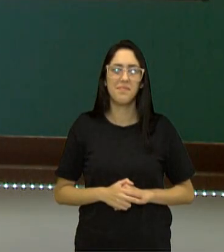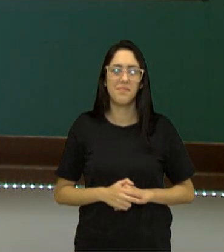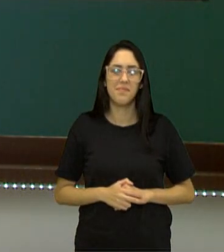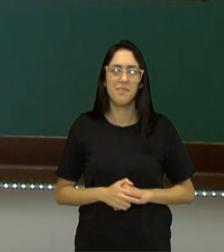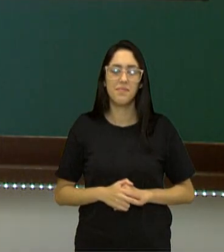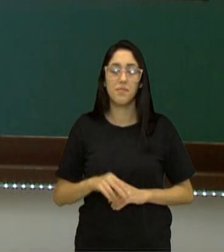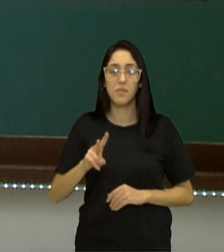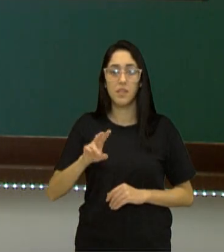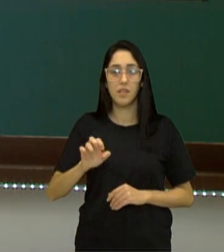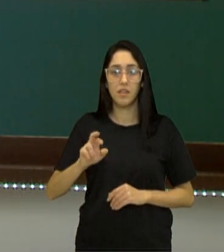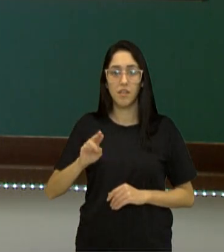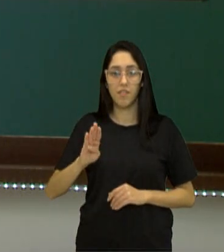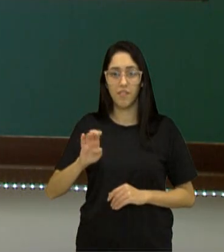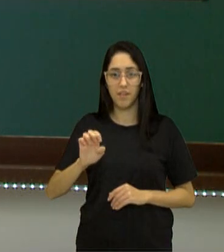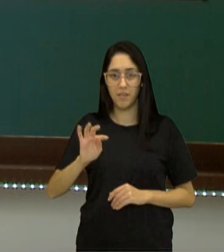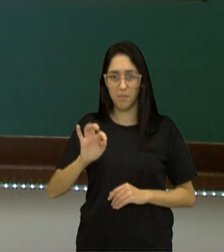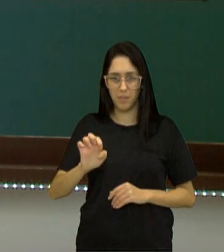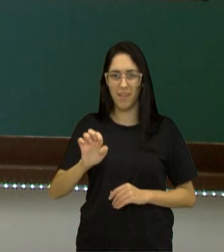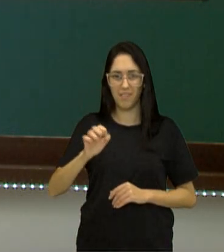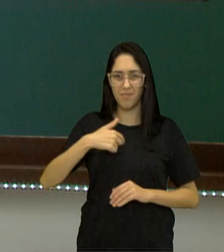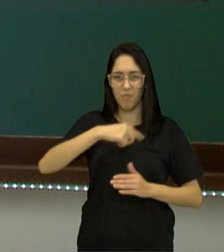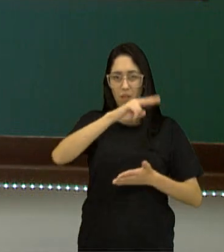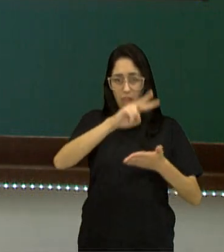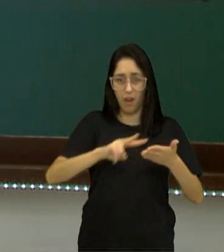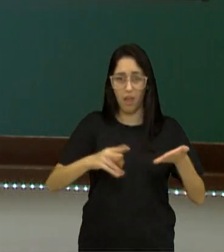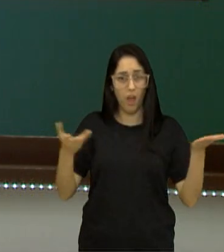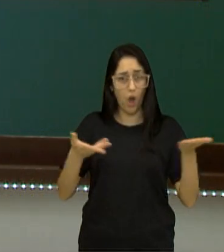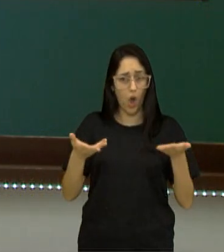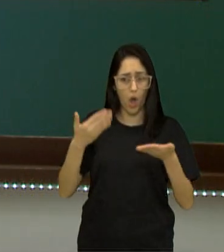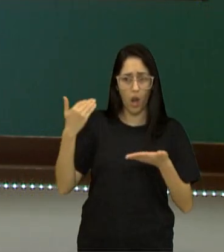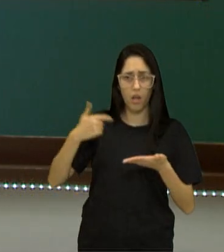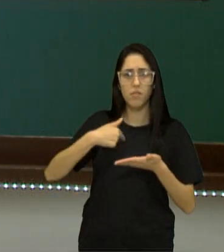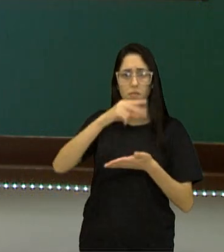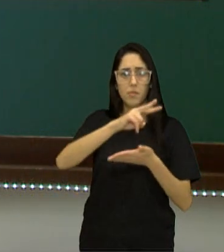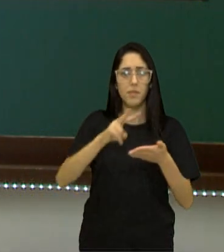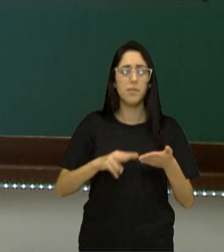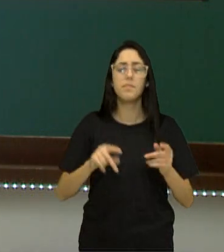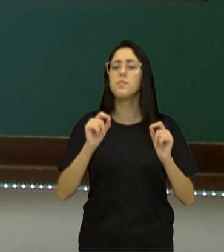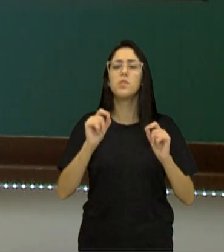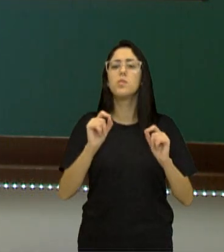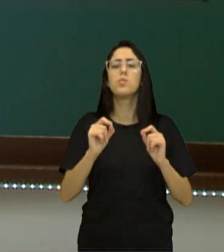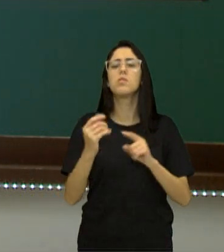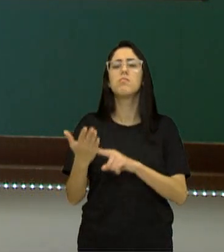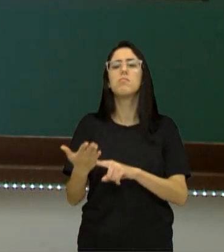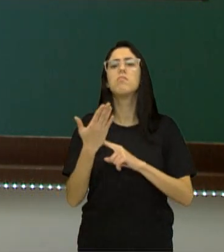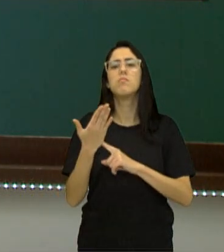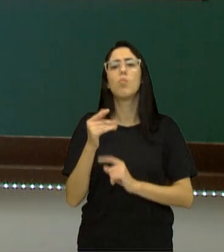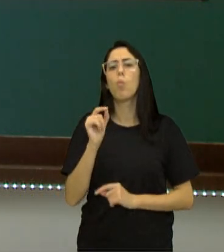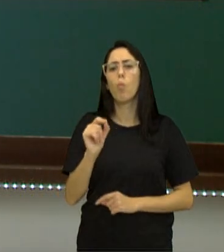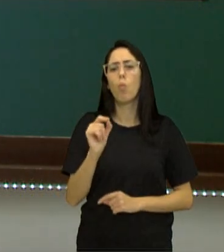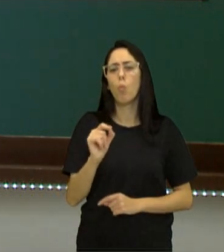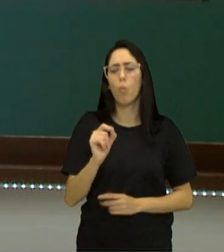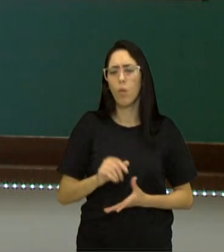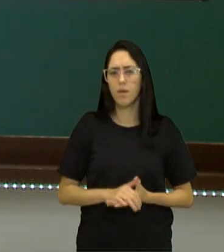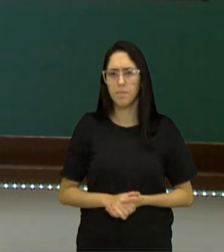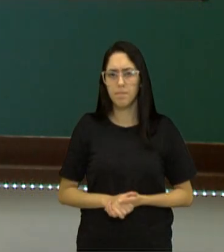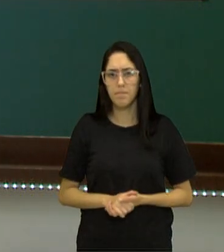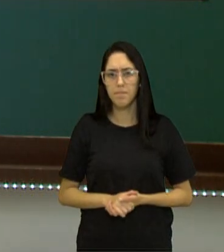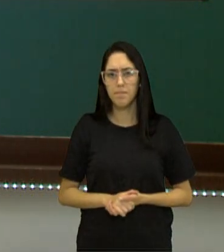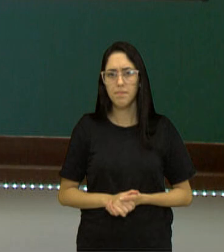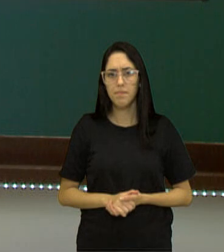No verbete, o lemos? A acabou de ler agora. Aparece. O que aparece nesse verbete?